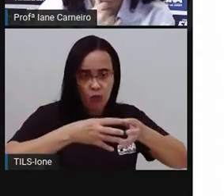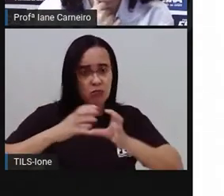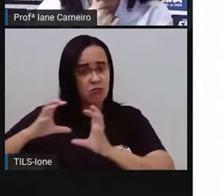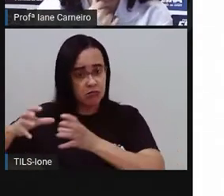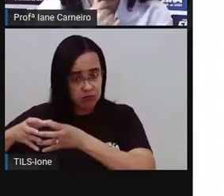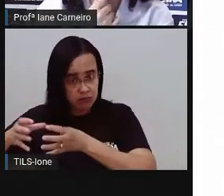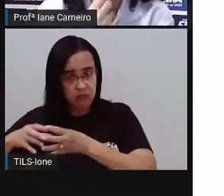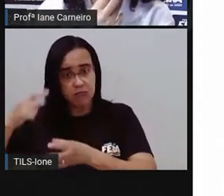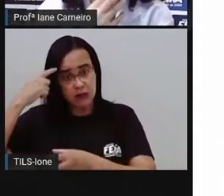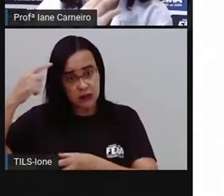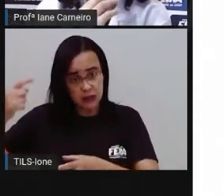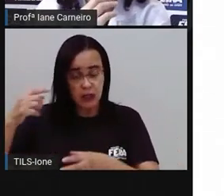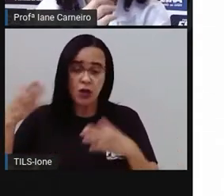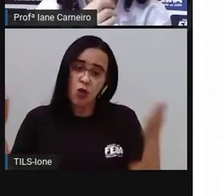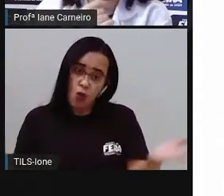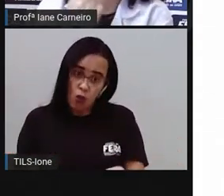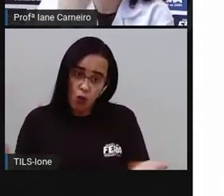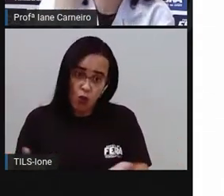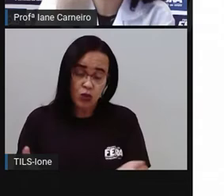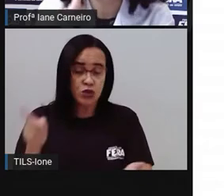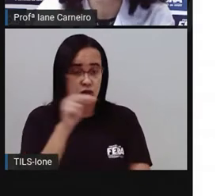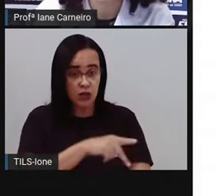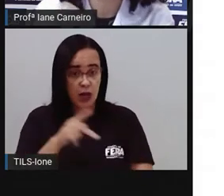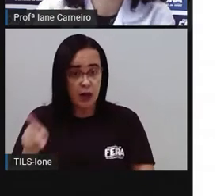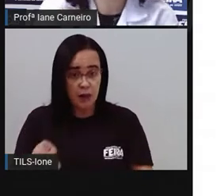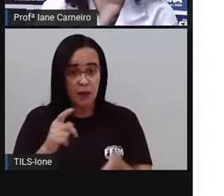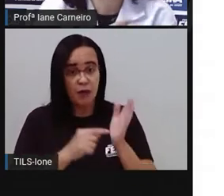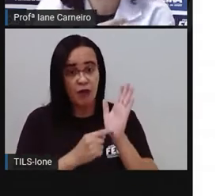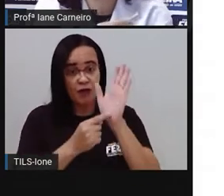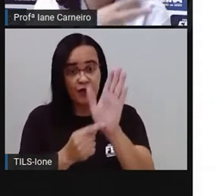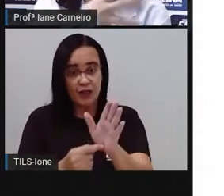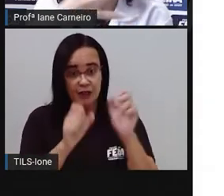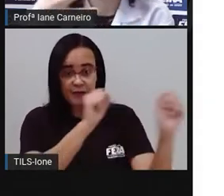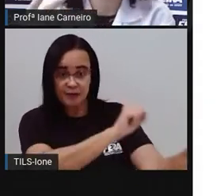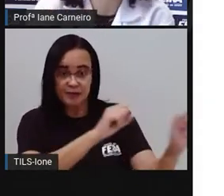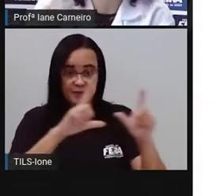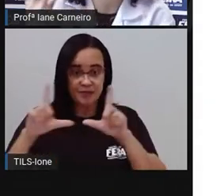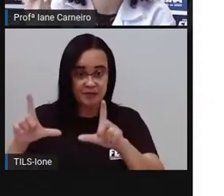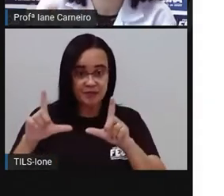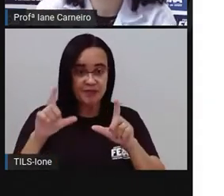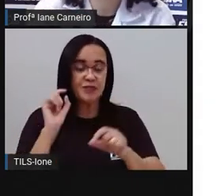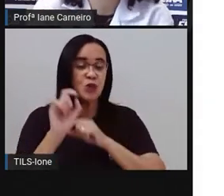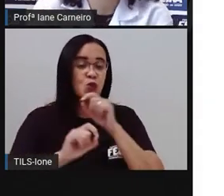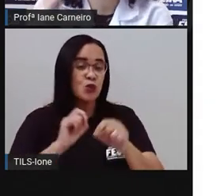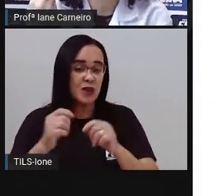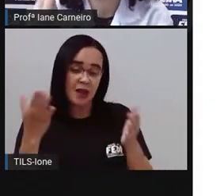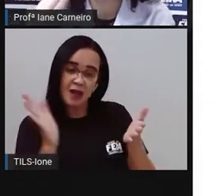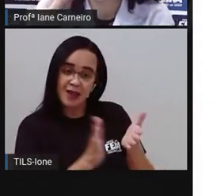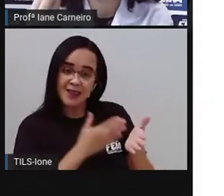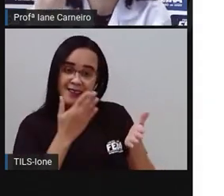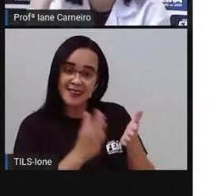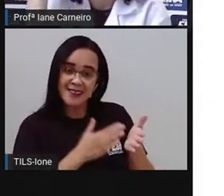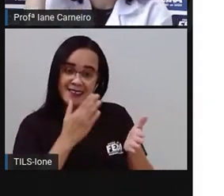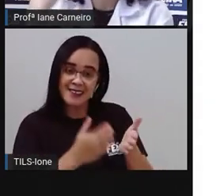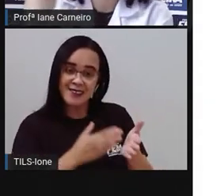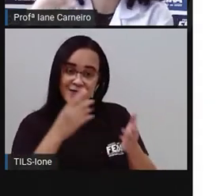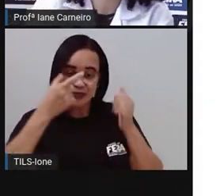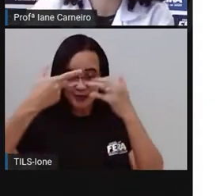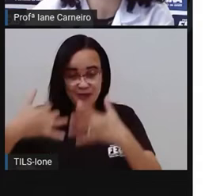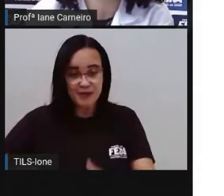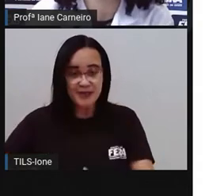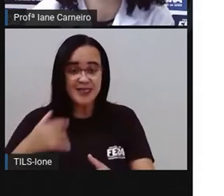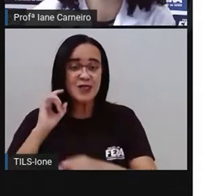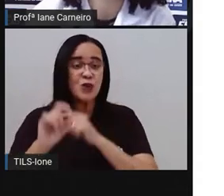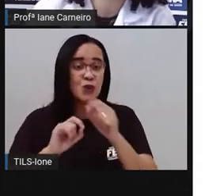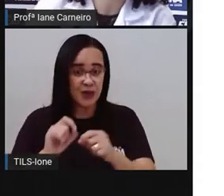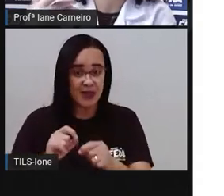vai compartilhar com vocês a leitura do livro. Olha, de novo, essa autora tá sempre presente em nossas aulas, né? Pra vocês verem o tanto